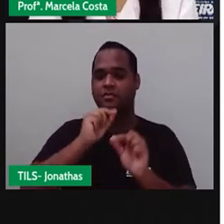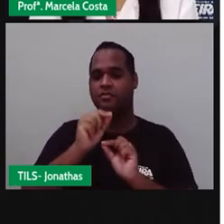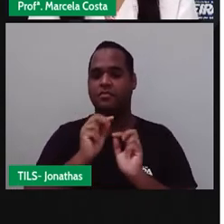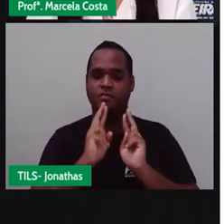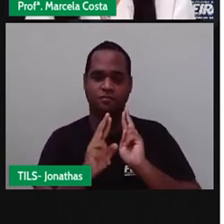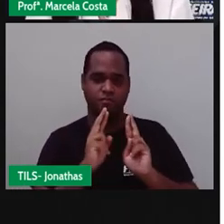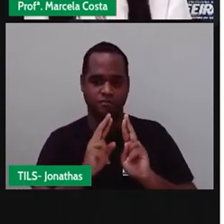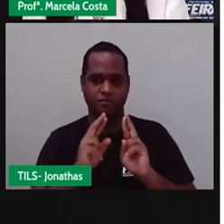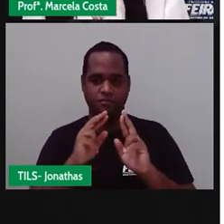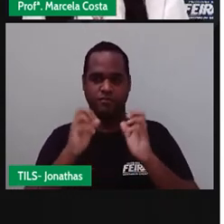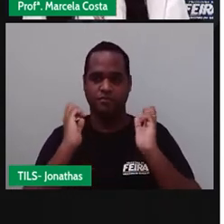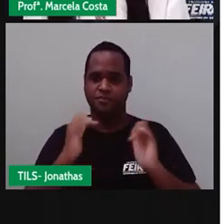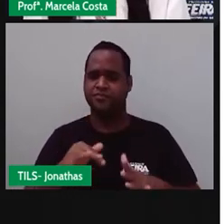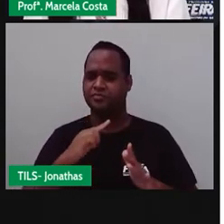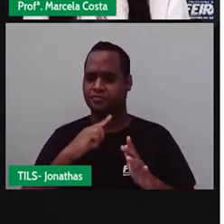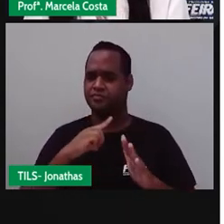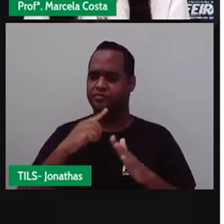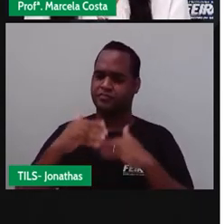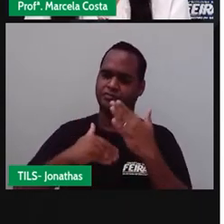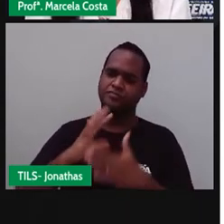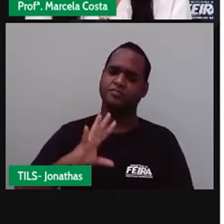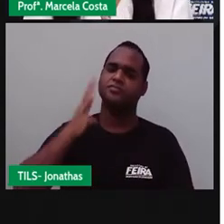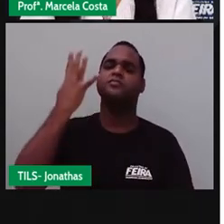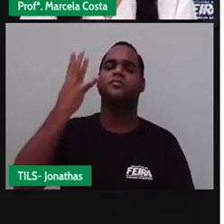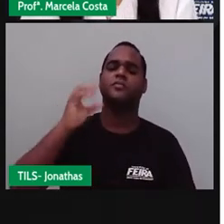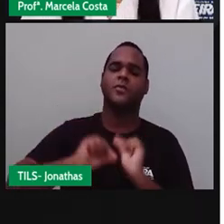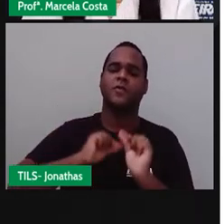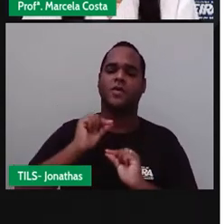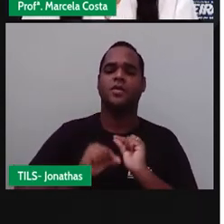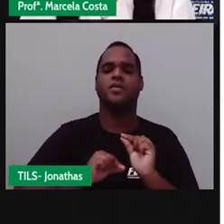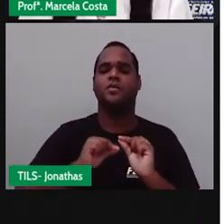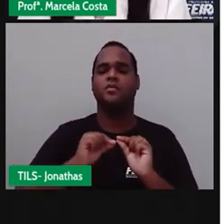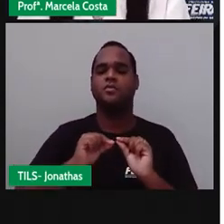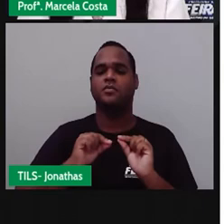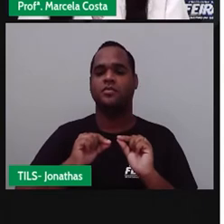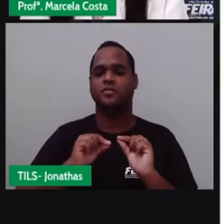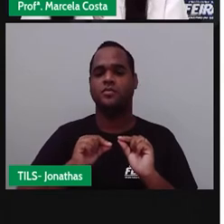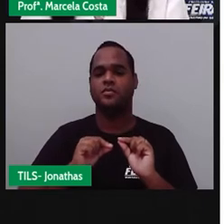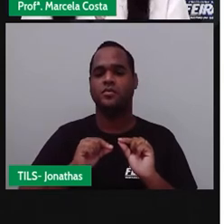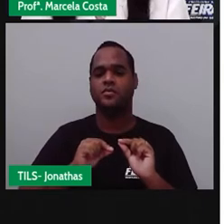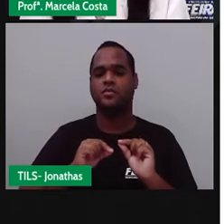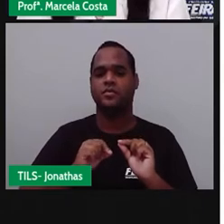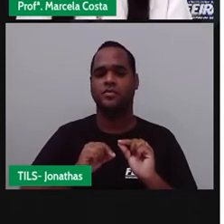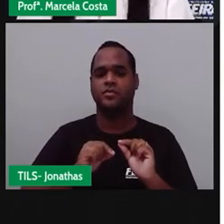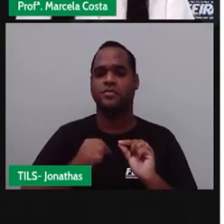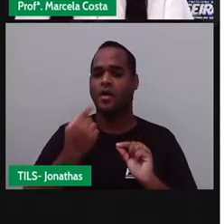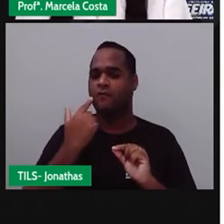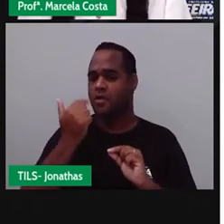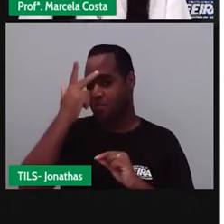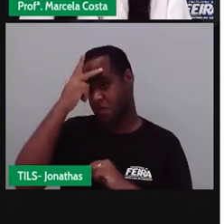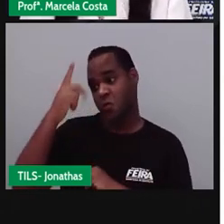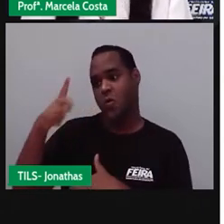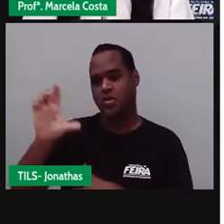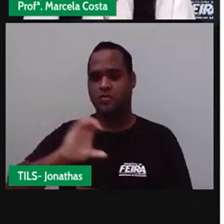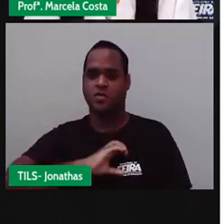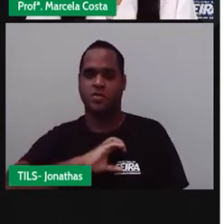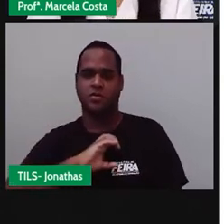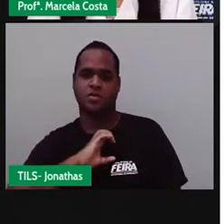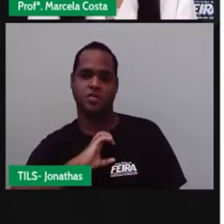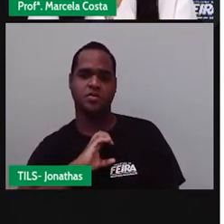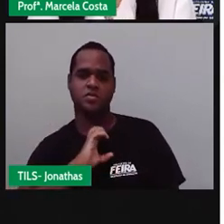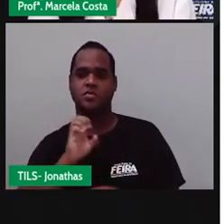gente. Já aconteceu alguma situação dessa com você? Ou com algum colega? Se sim,